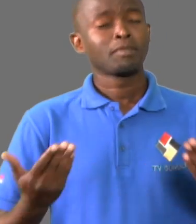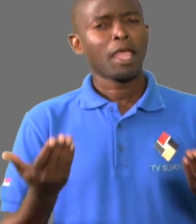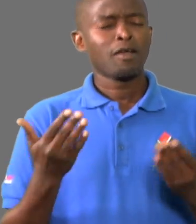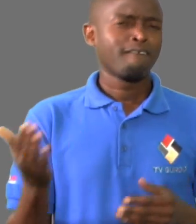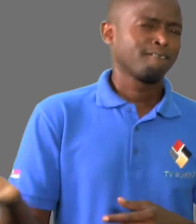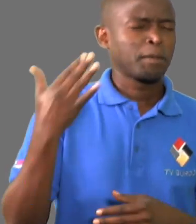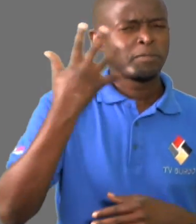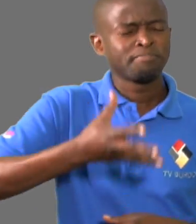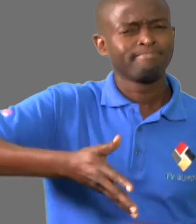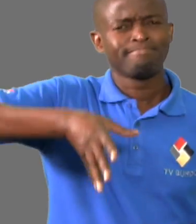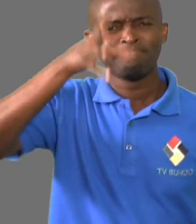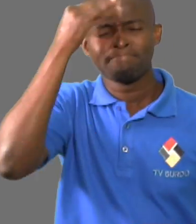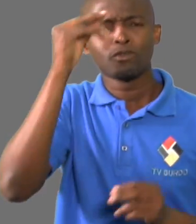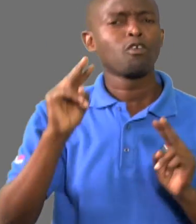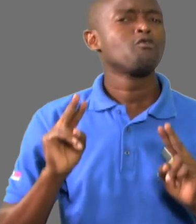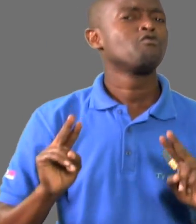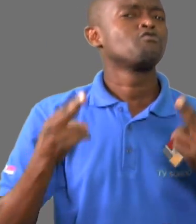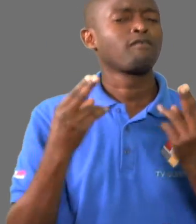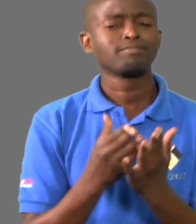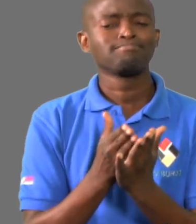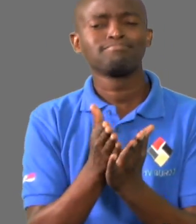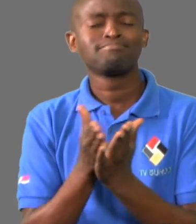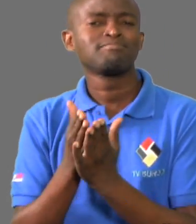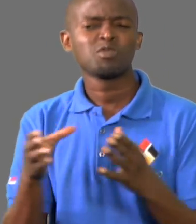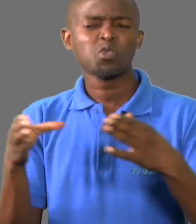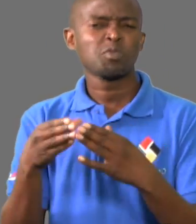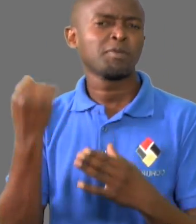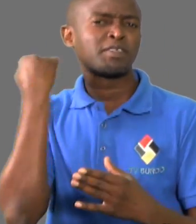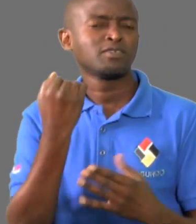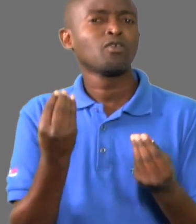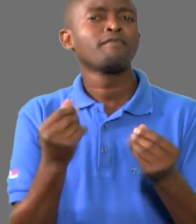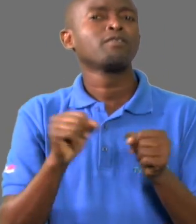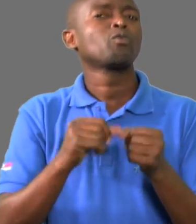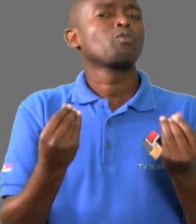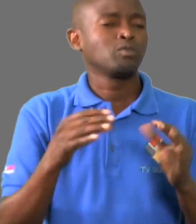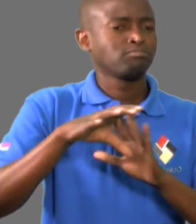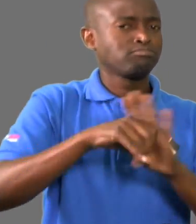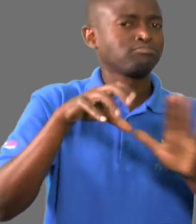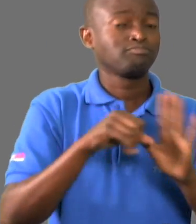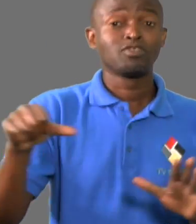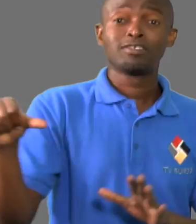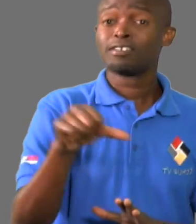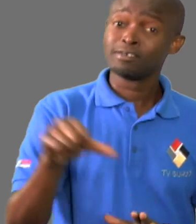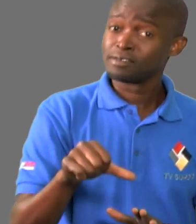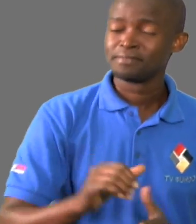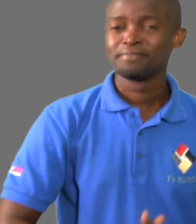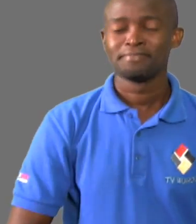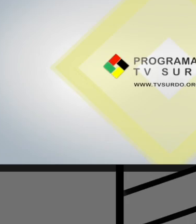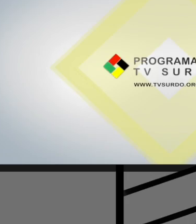do útero. Agora, vamos entender a nova estratégia encontrada por miliantes para assaltarem os taxistas.